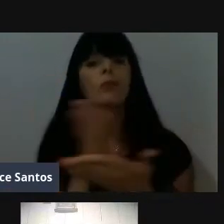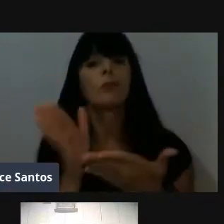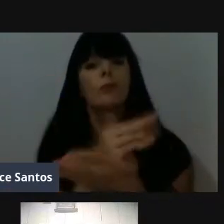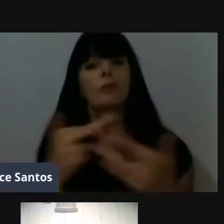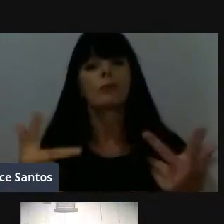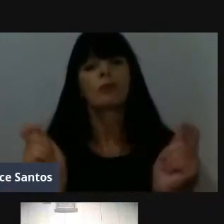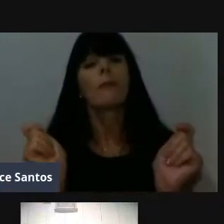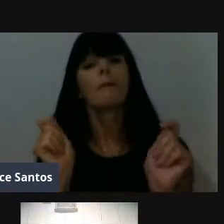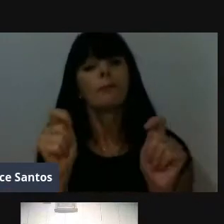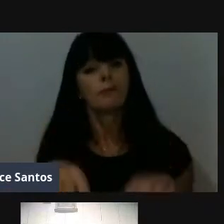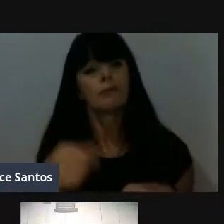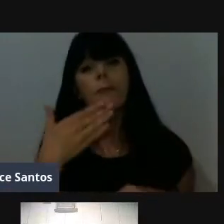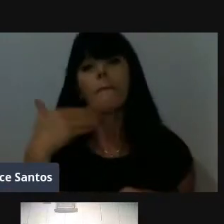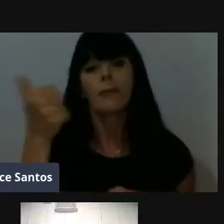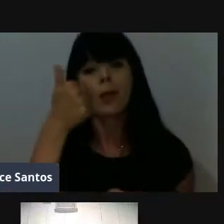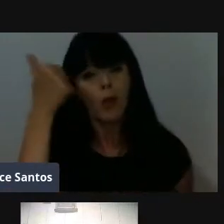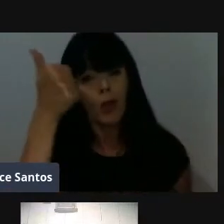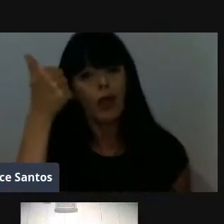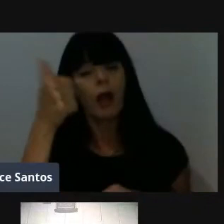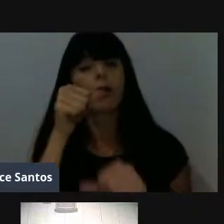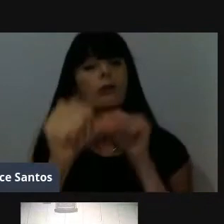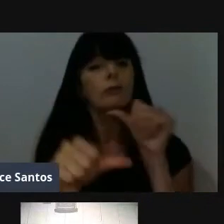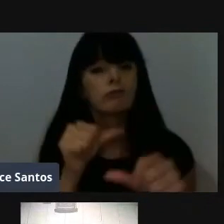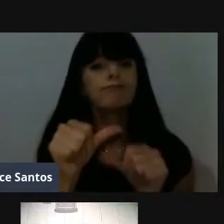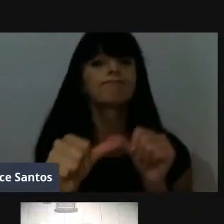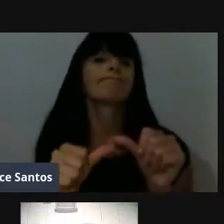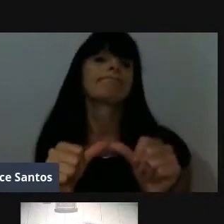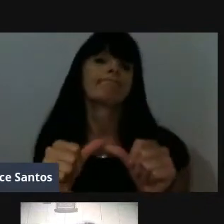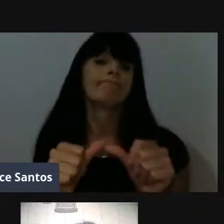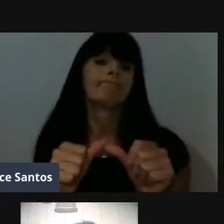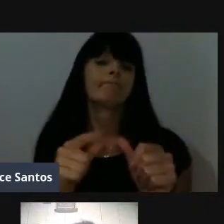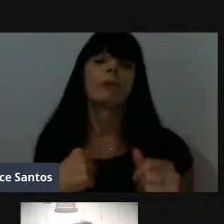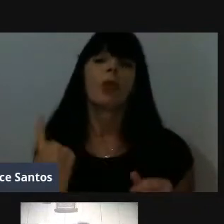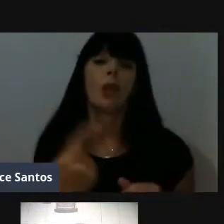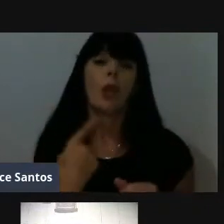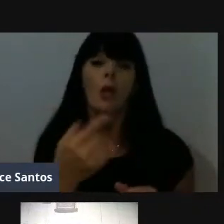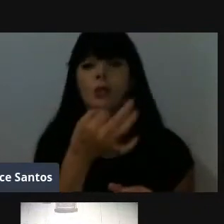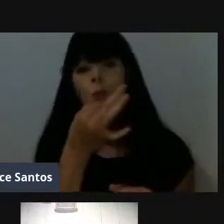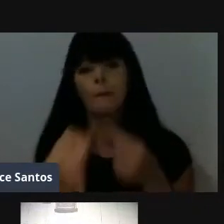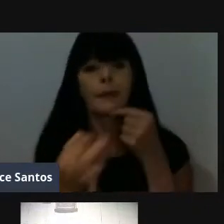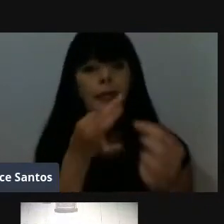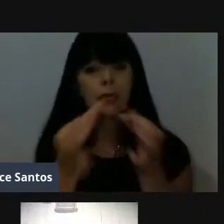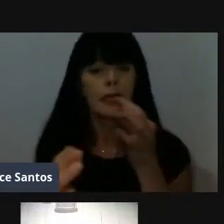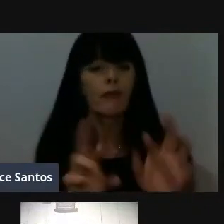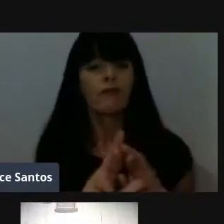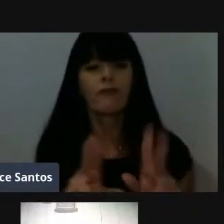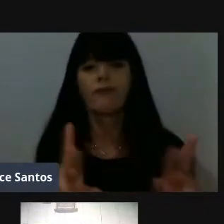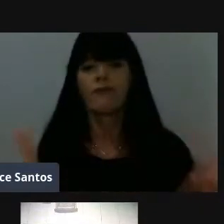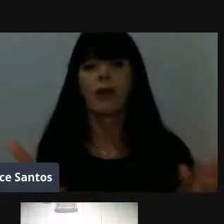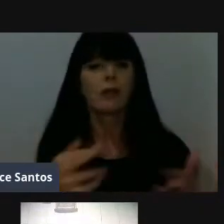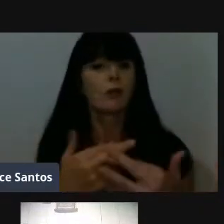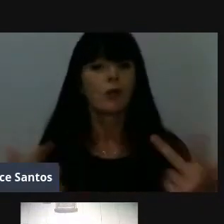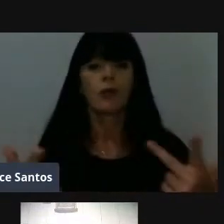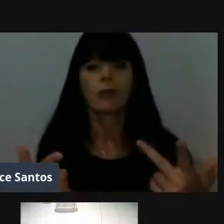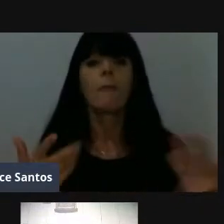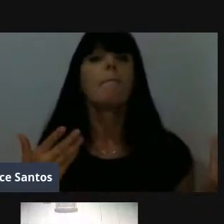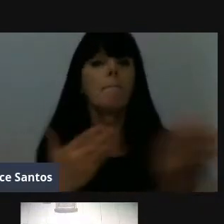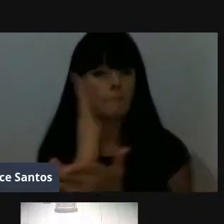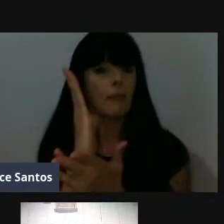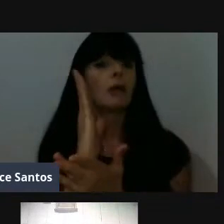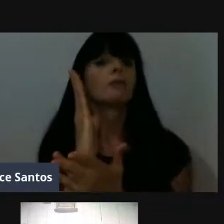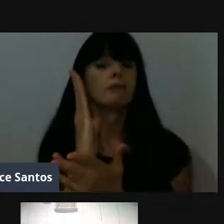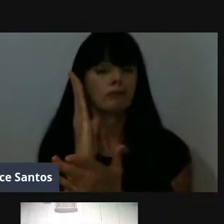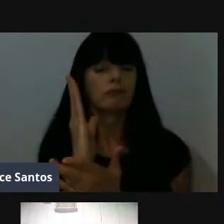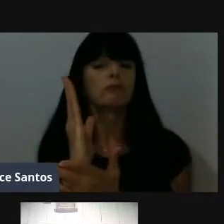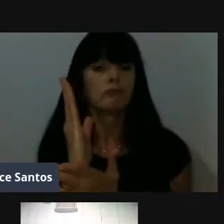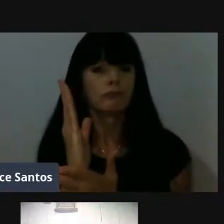podia ser melhorada, que podia ser trocada, né? A gente sugeriu várias emendas, foram todas aprovadas, né? Para